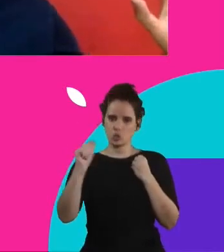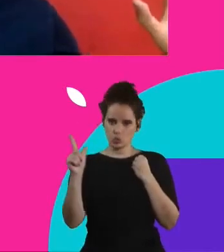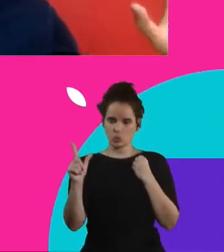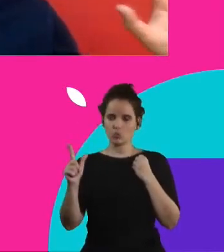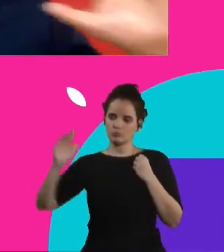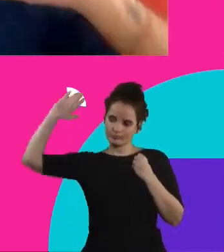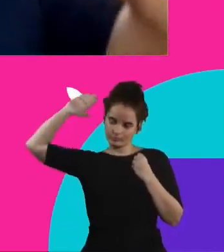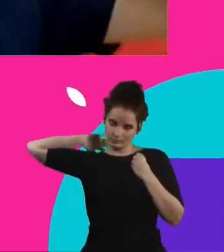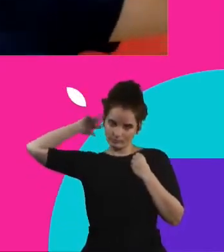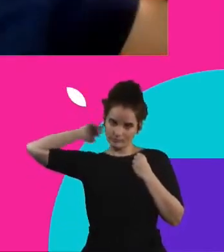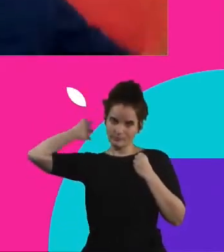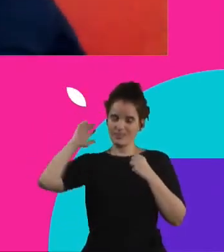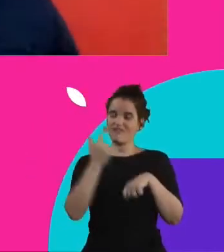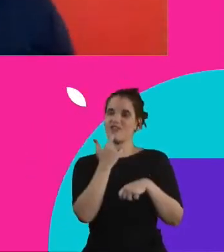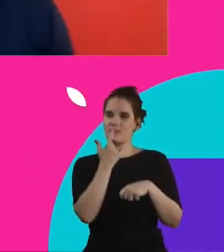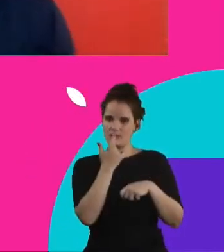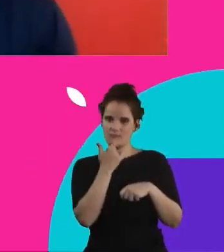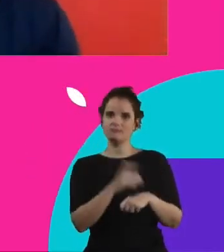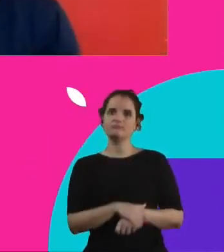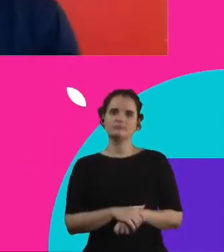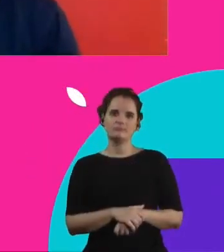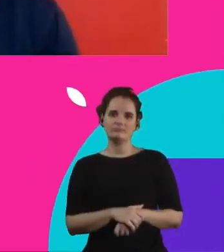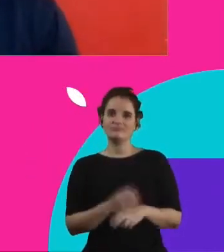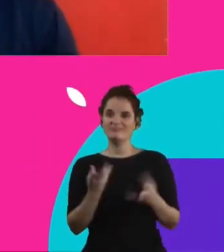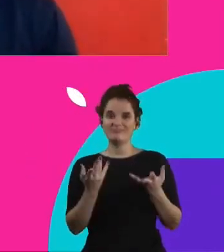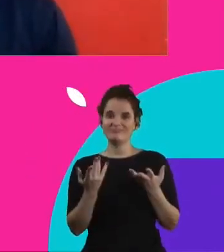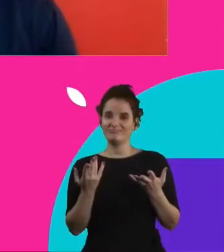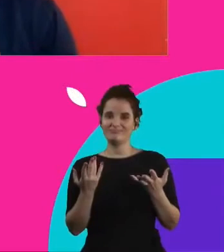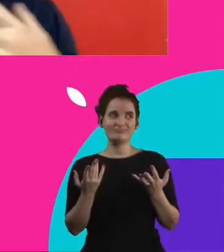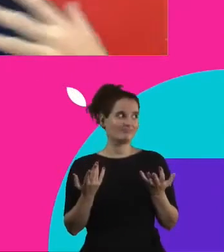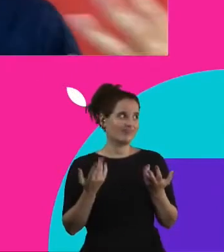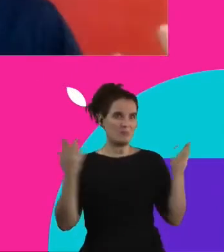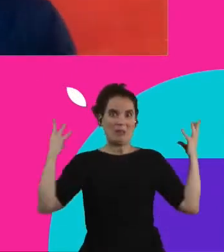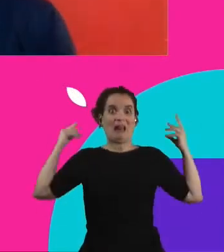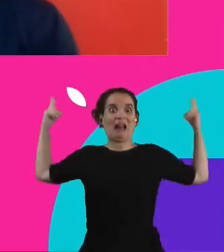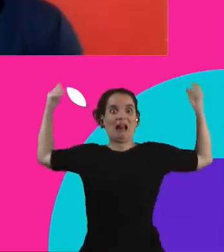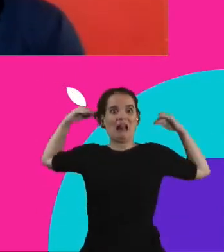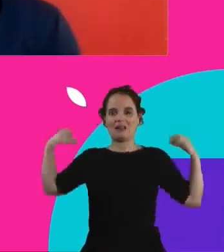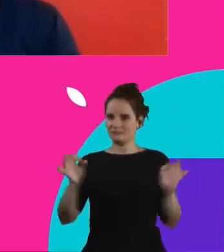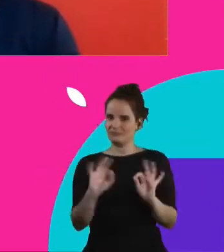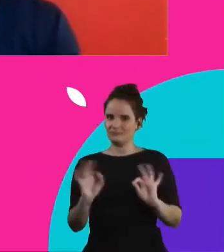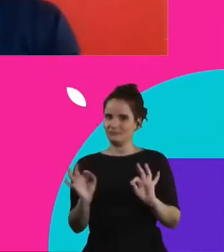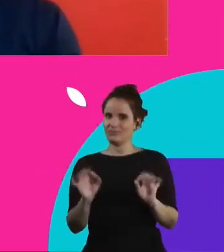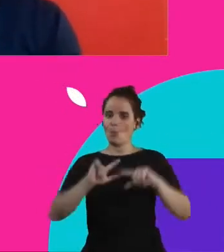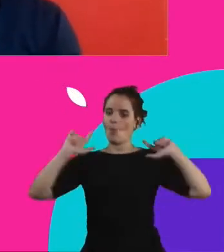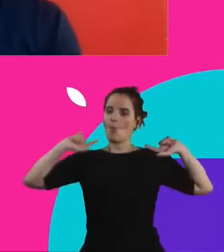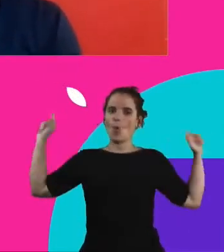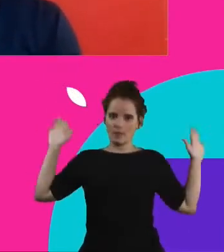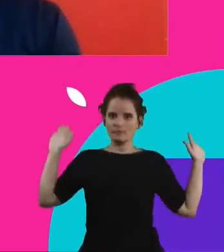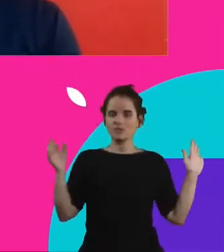vermelha, sem muita coisa para distanciar a gente, a gente poder focar aqui na palavra,